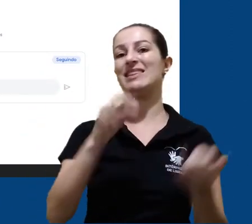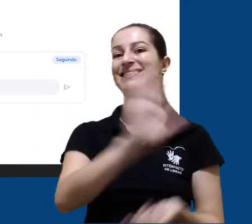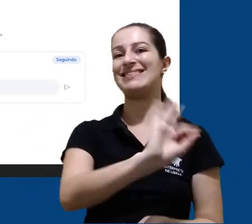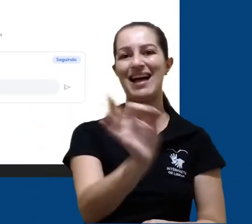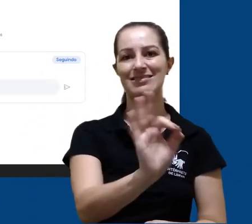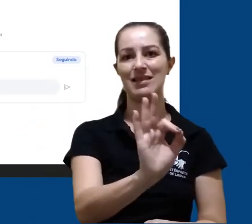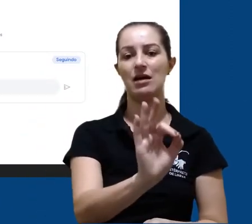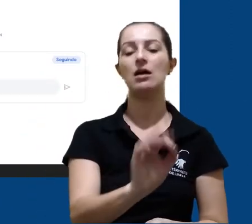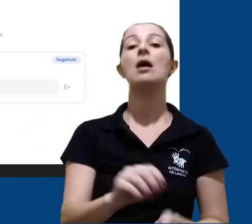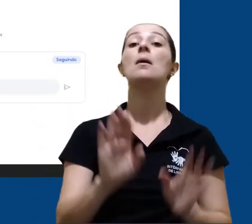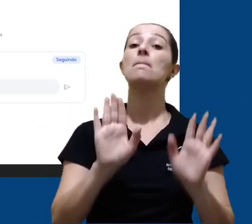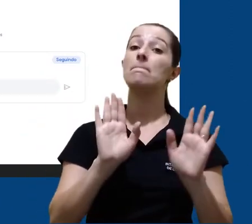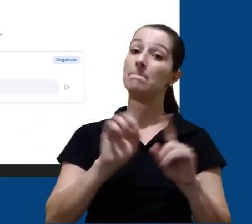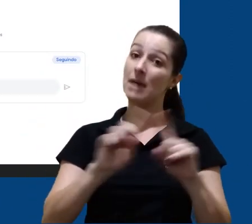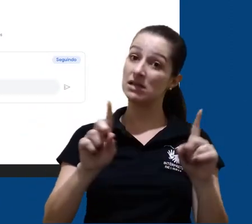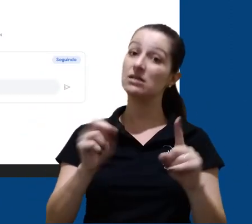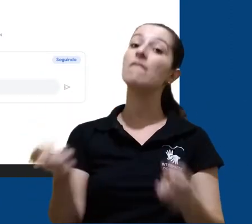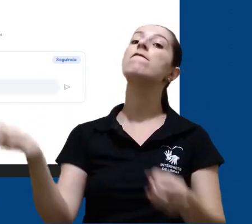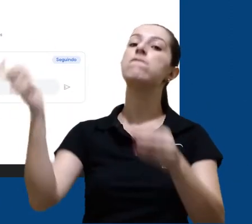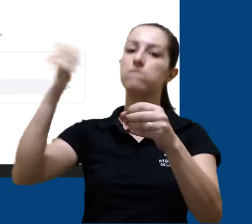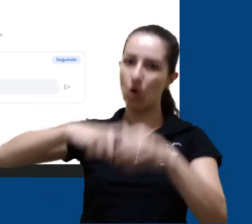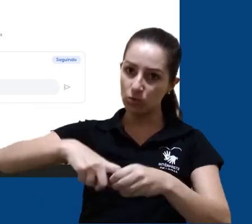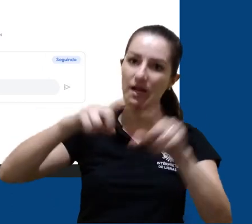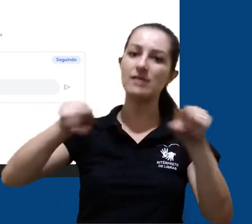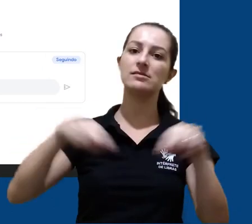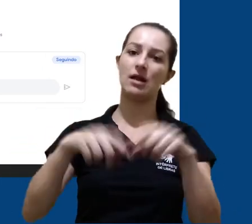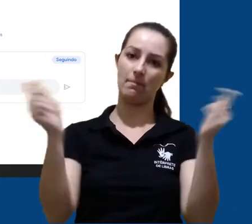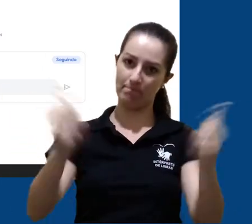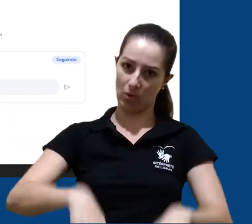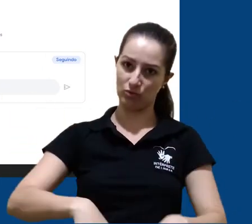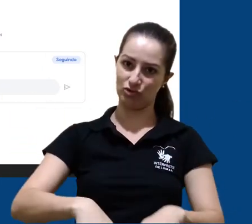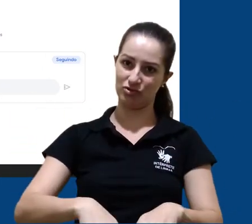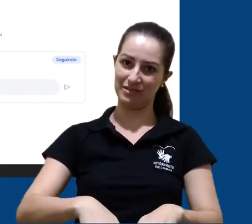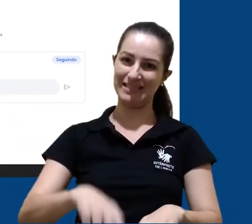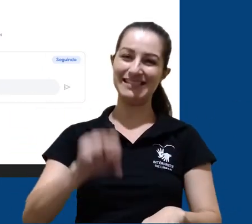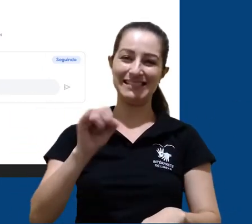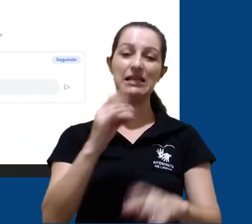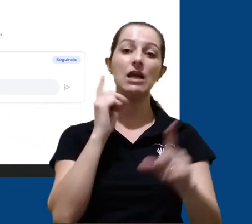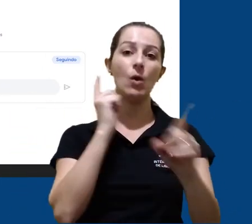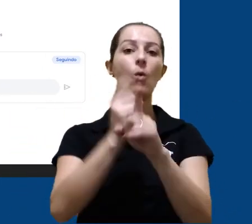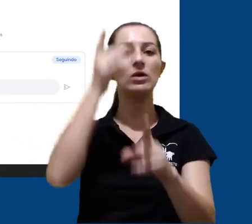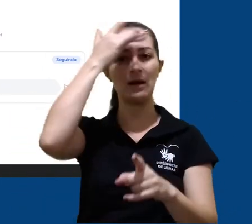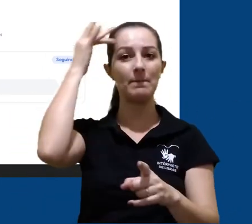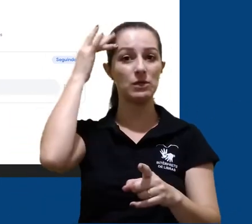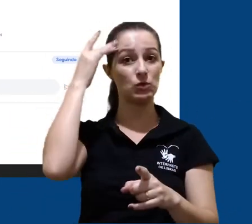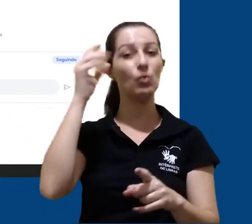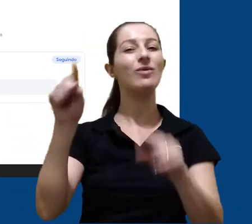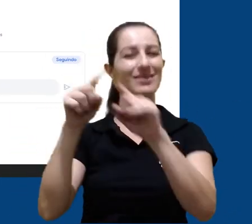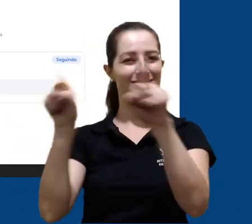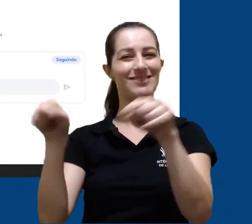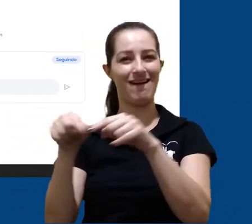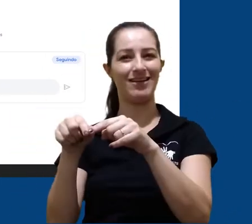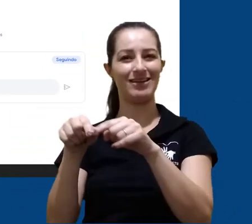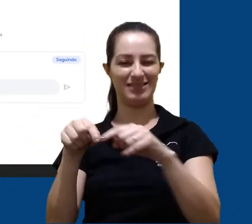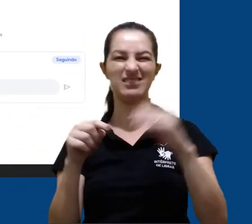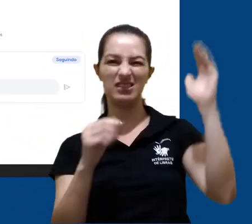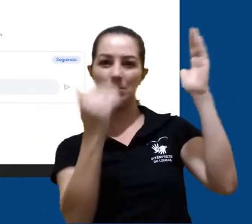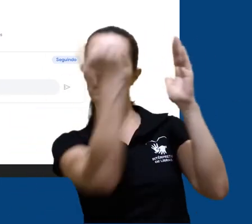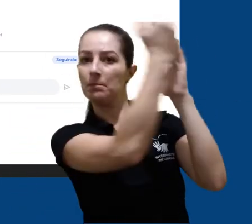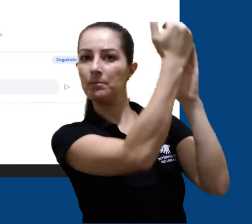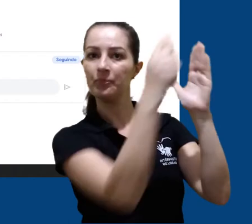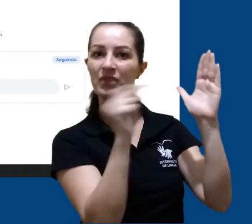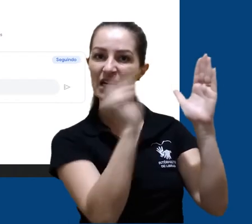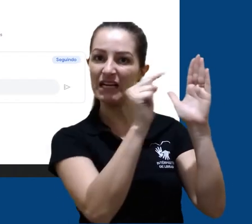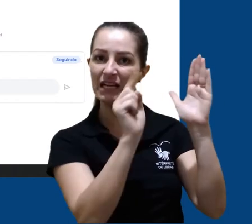mas você pode voltar a uma sala sempre que quiser. Basta clicar em Encontrar pessoas e salas no topo dessa lista